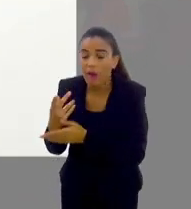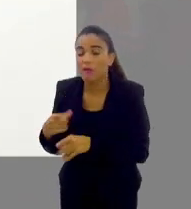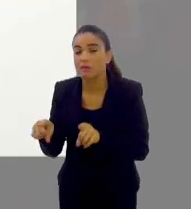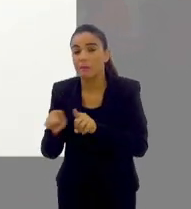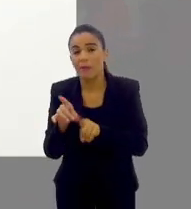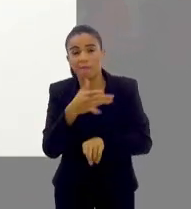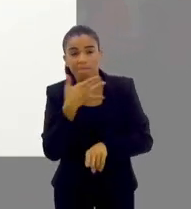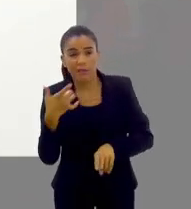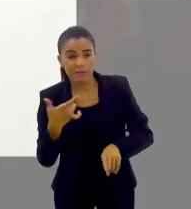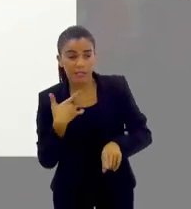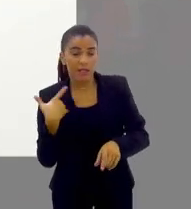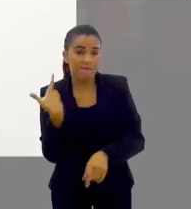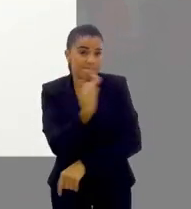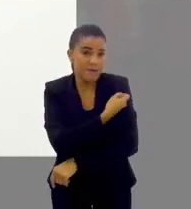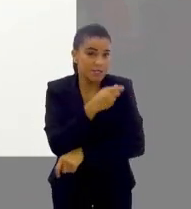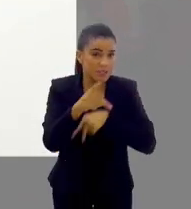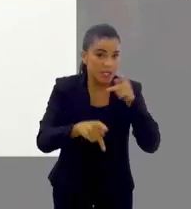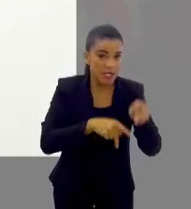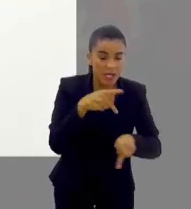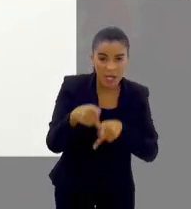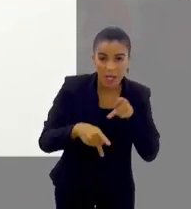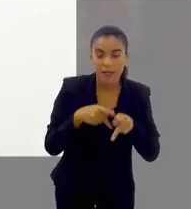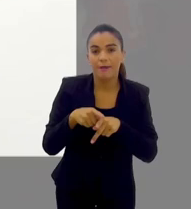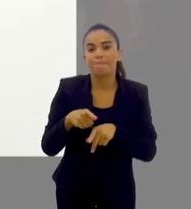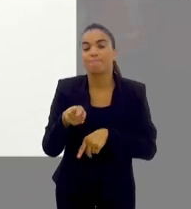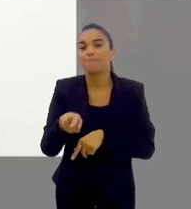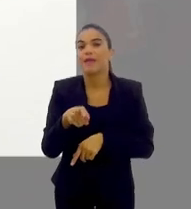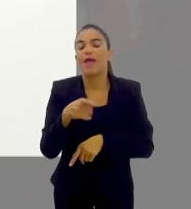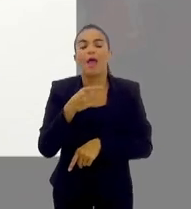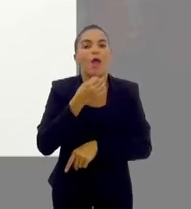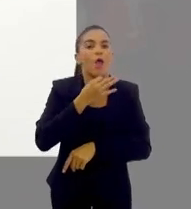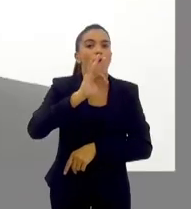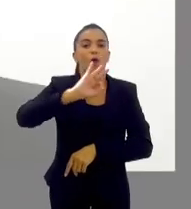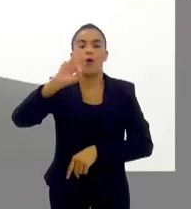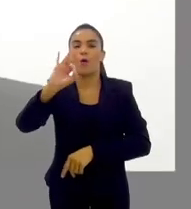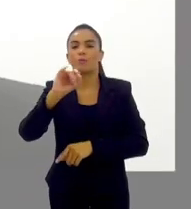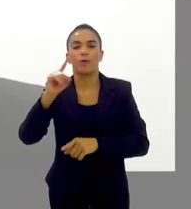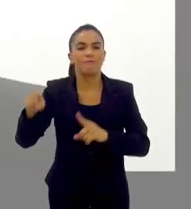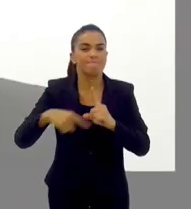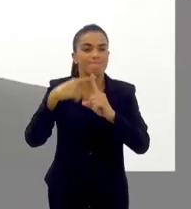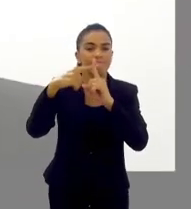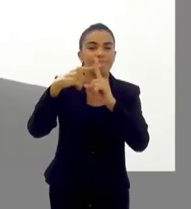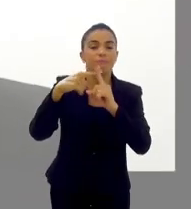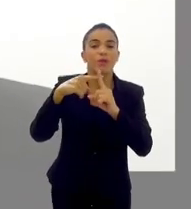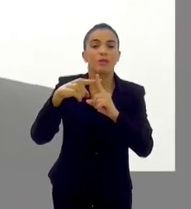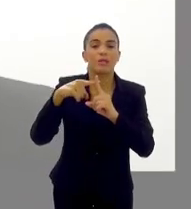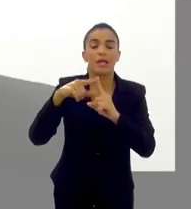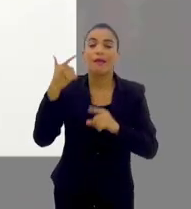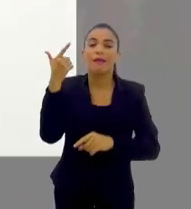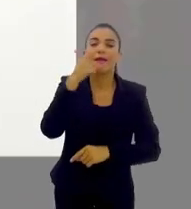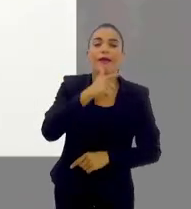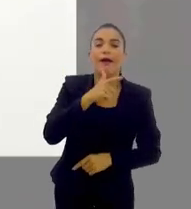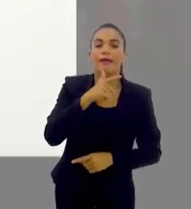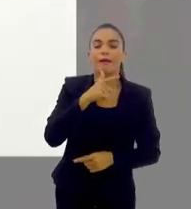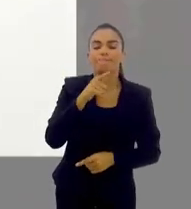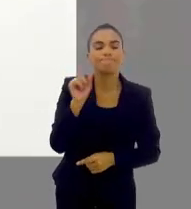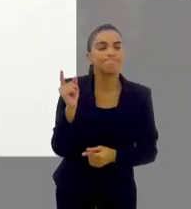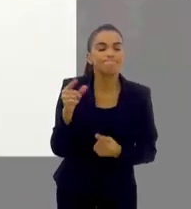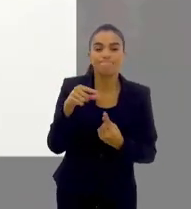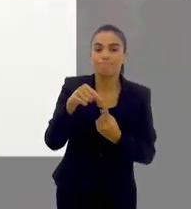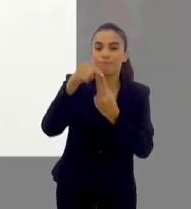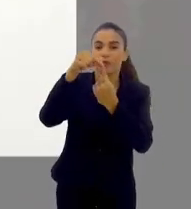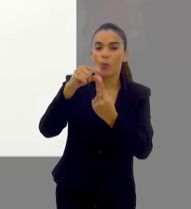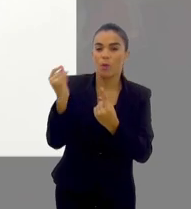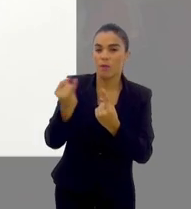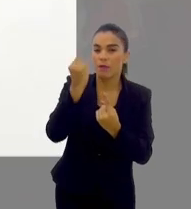facilidade de vacinar a população, né? A grande vantagem nisso que a gente ganha um quesito